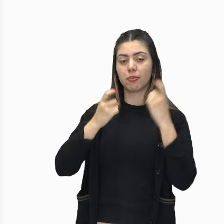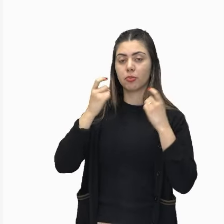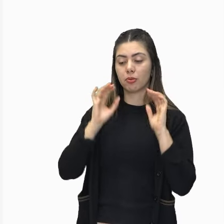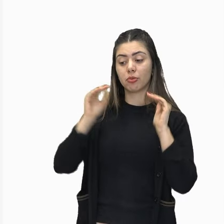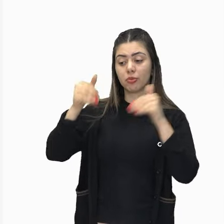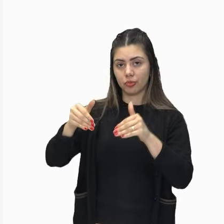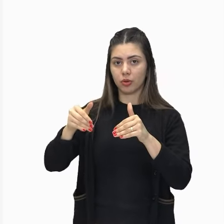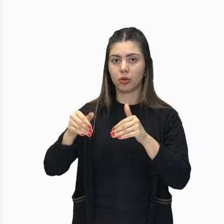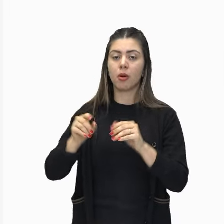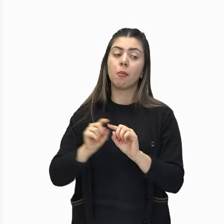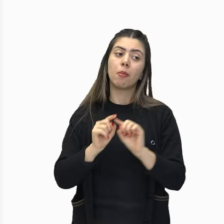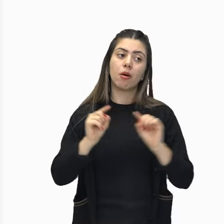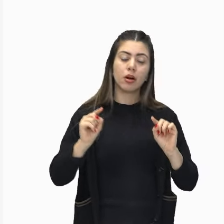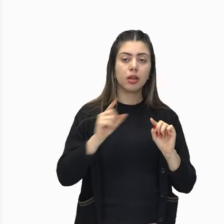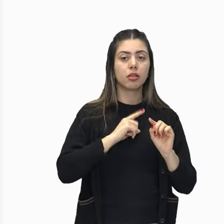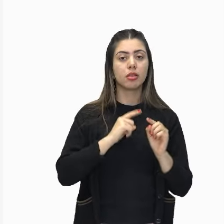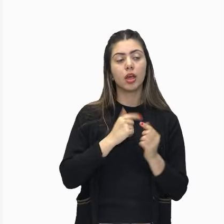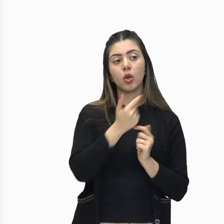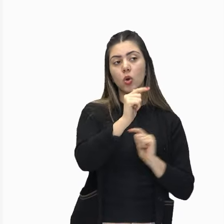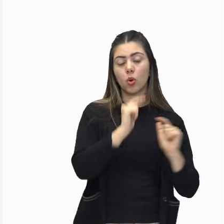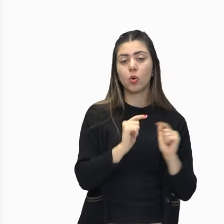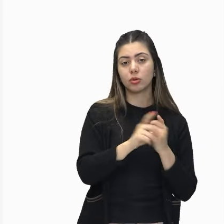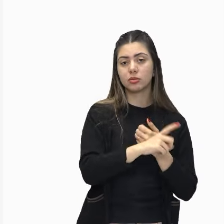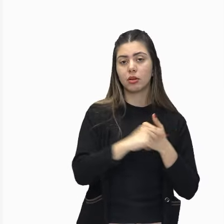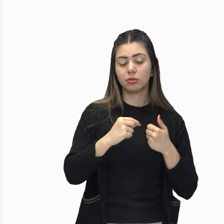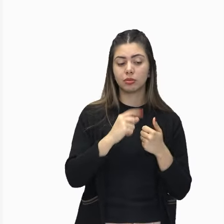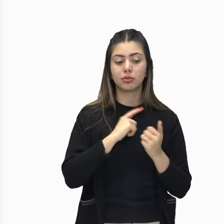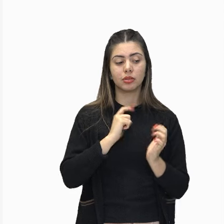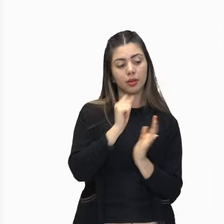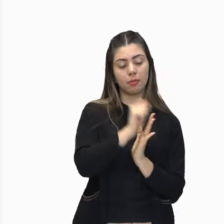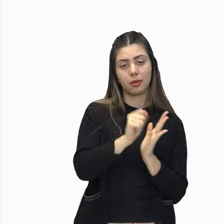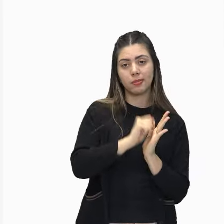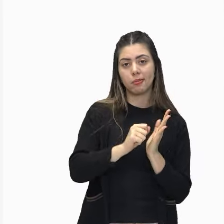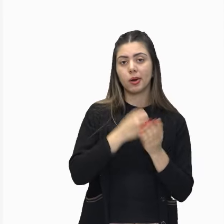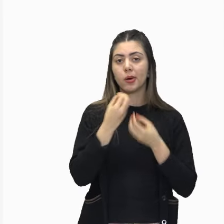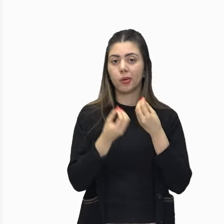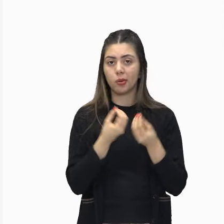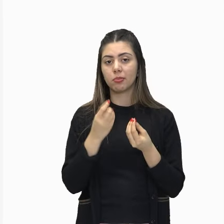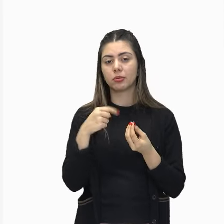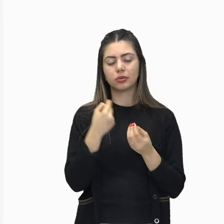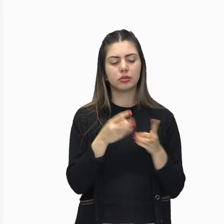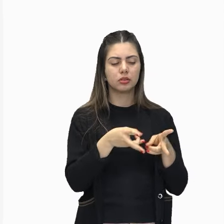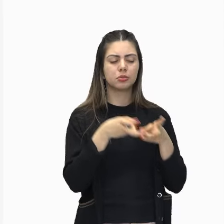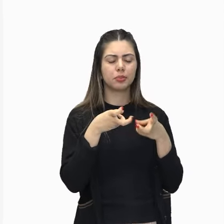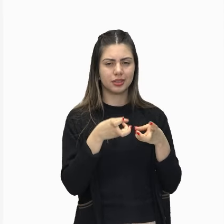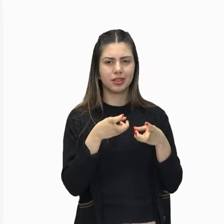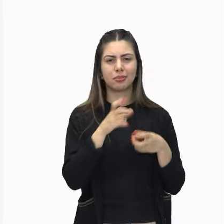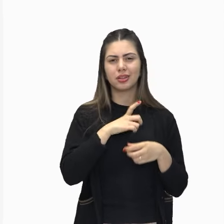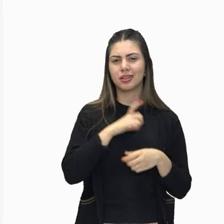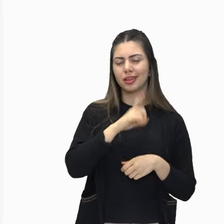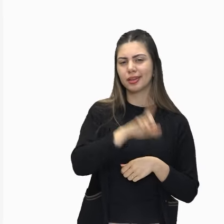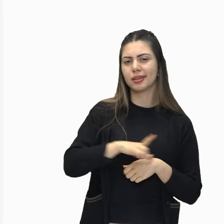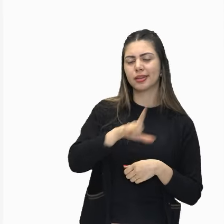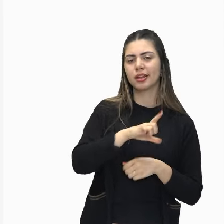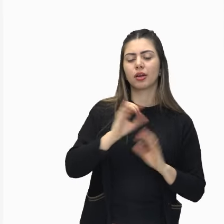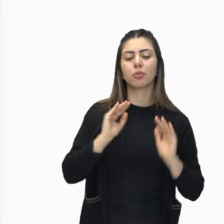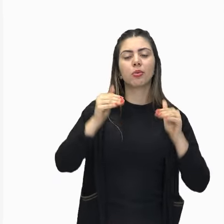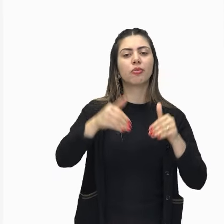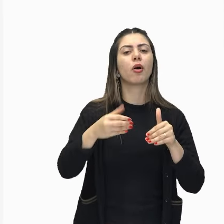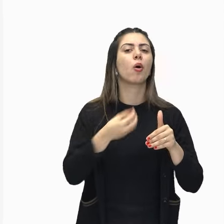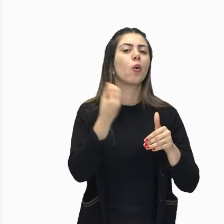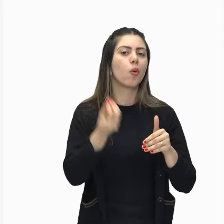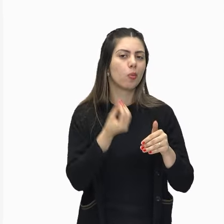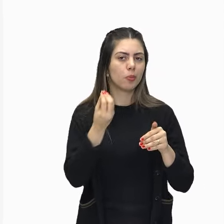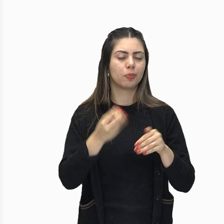teor. Em outros momentos, nós vamos ter obras em que nós vamos perceber que nós vamos ter um foco